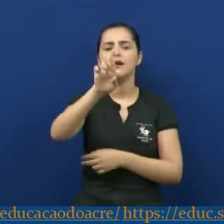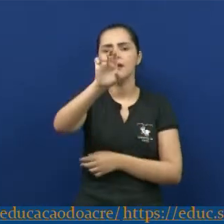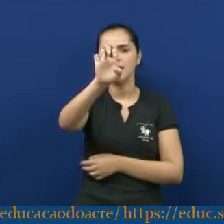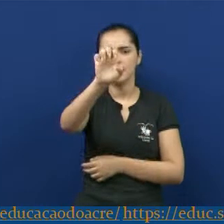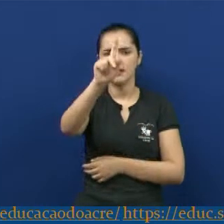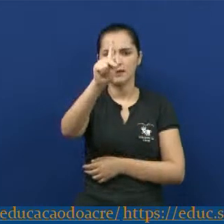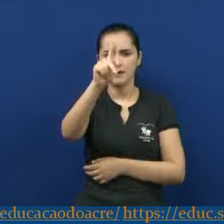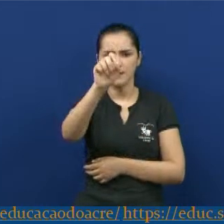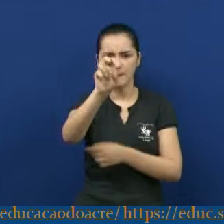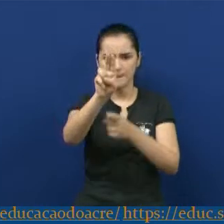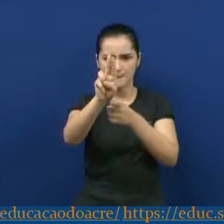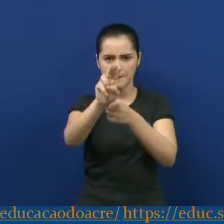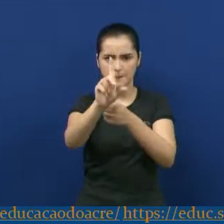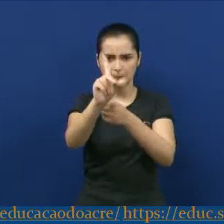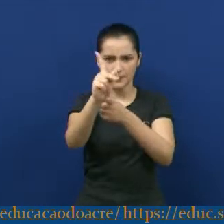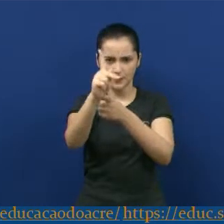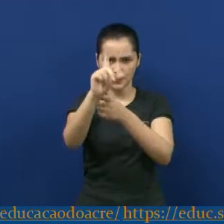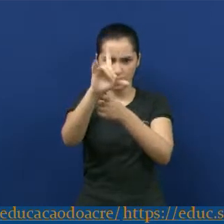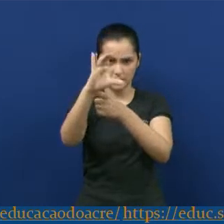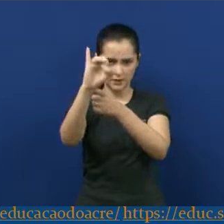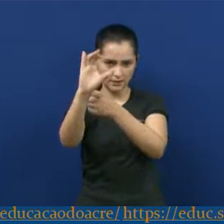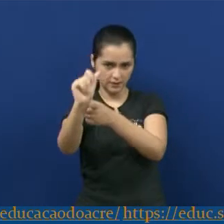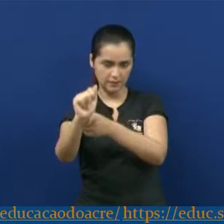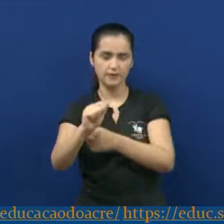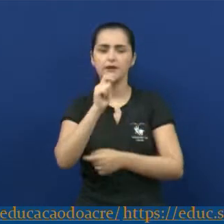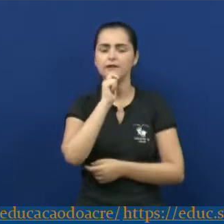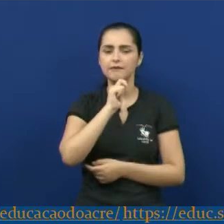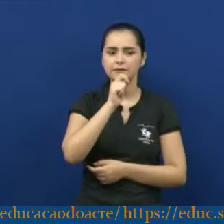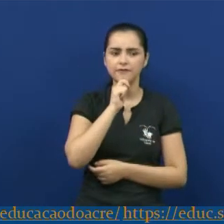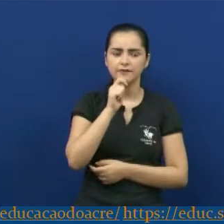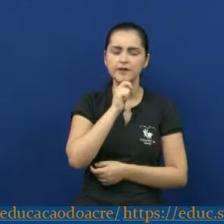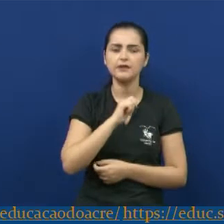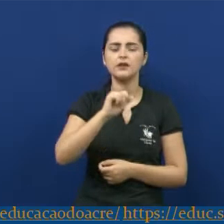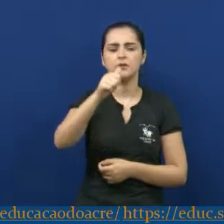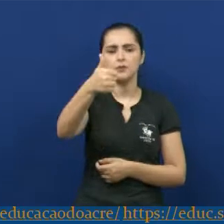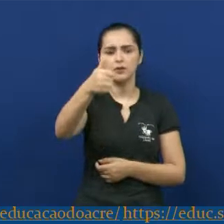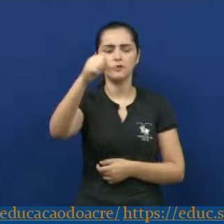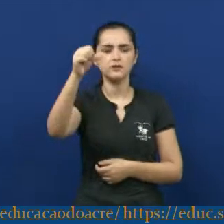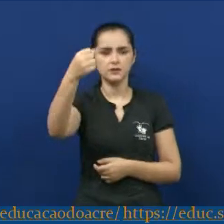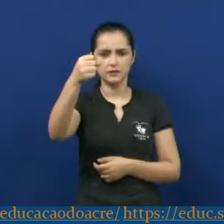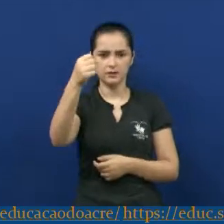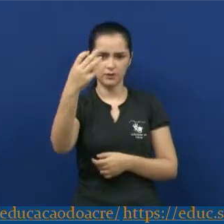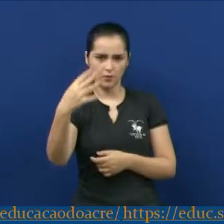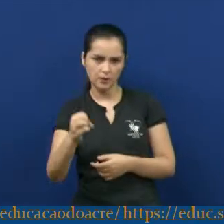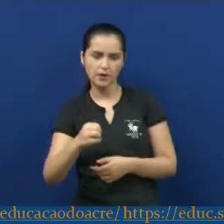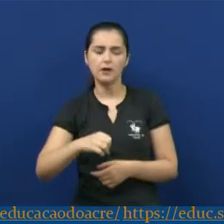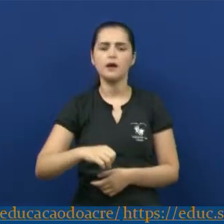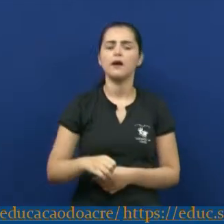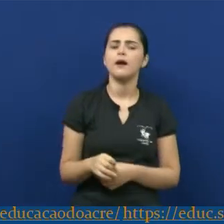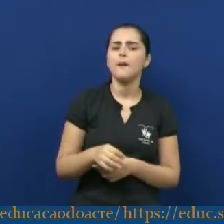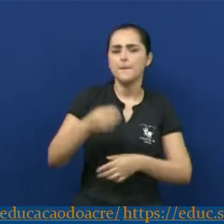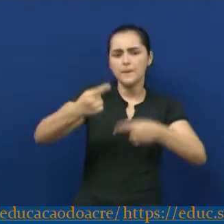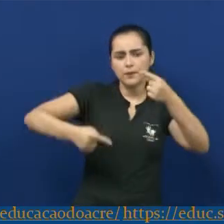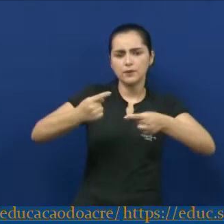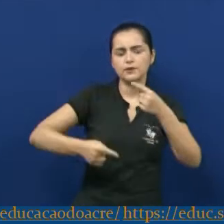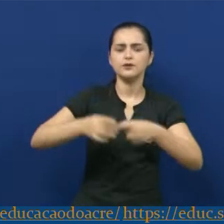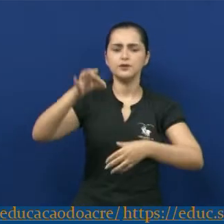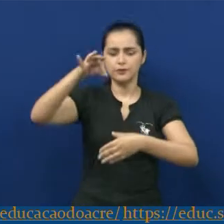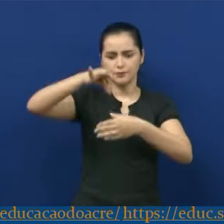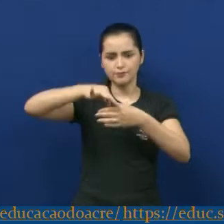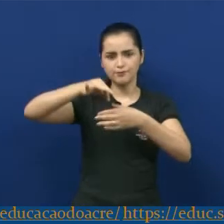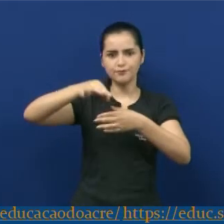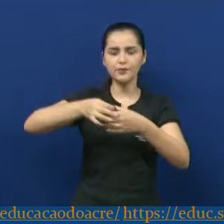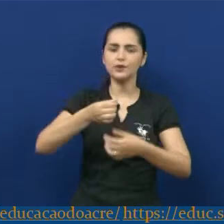1894 a 1930. Era na época também da política do café com leite, que